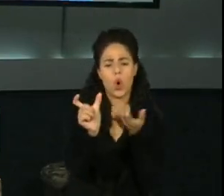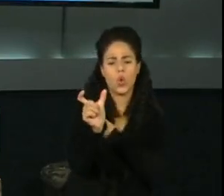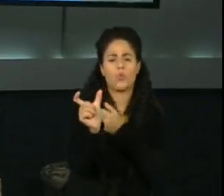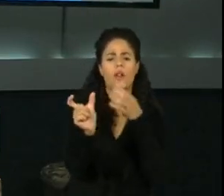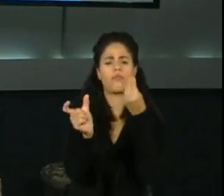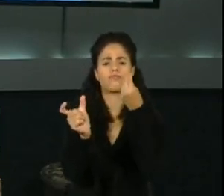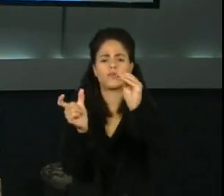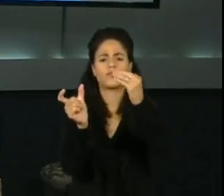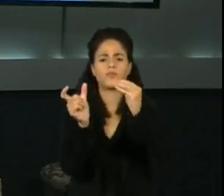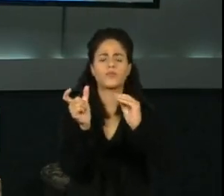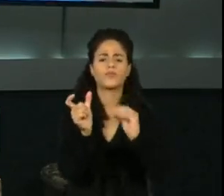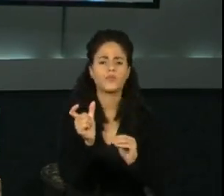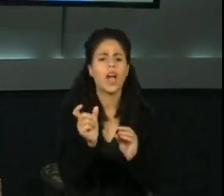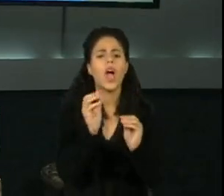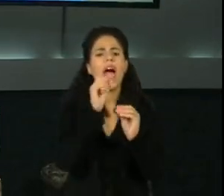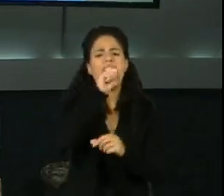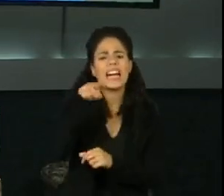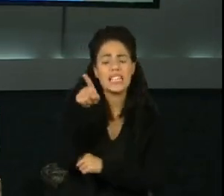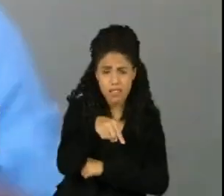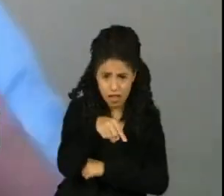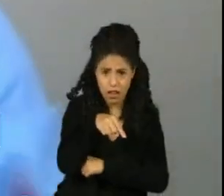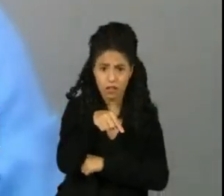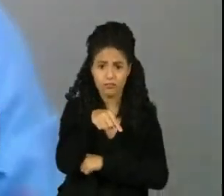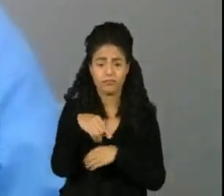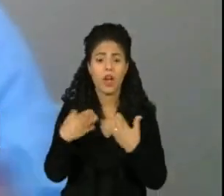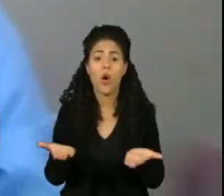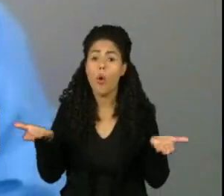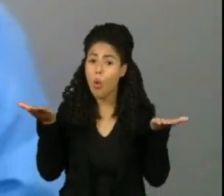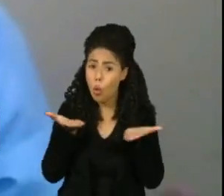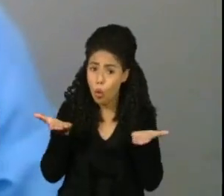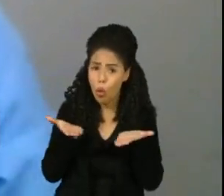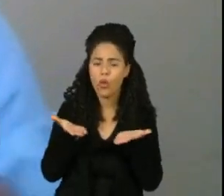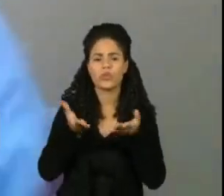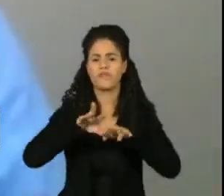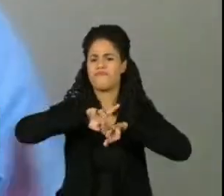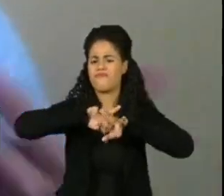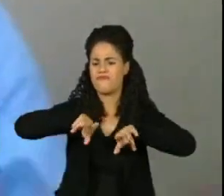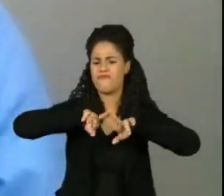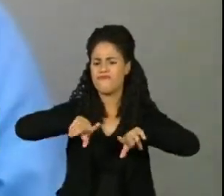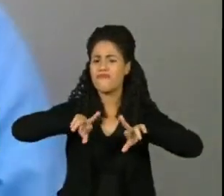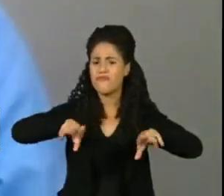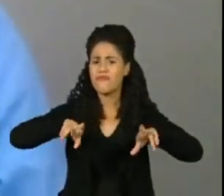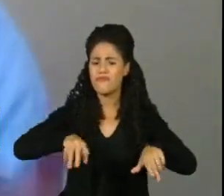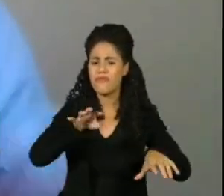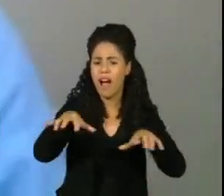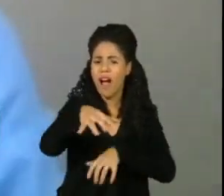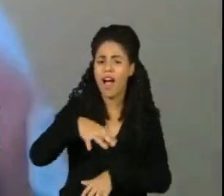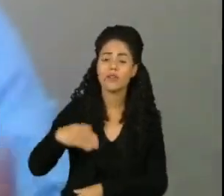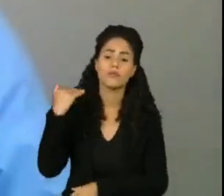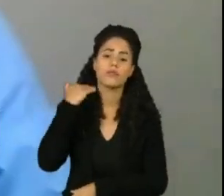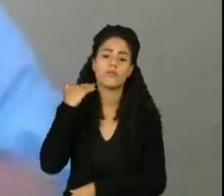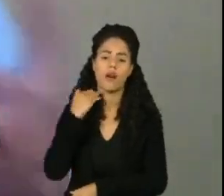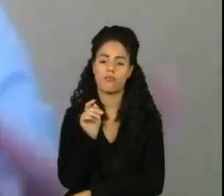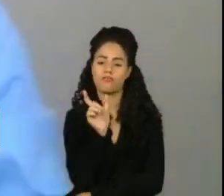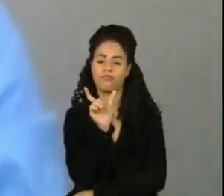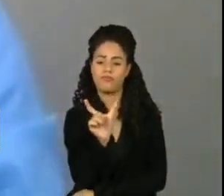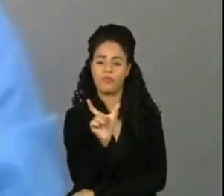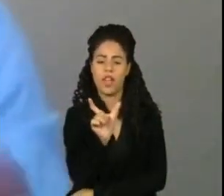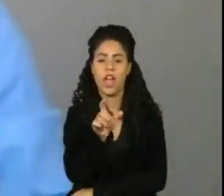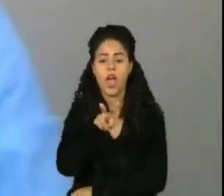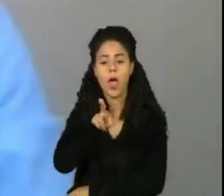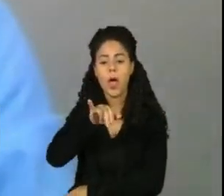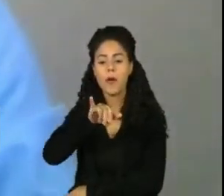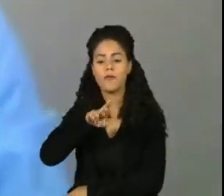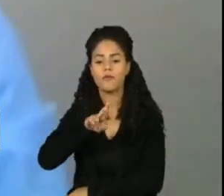depois cancelar esse cartão físico até você receber outro. Hoje, a maioria dos bancos, elas dão a opção do cartão virtual. Ou seja, você pode gerar um